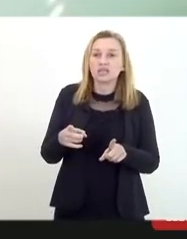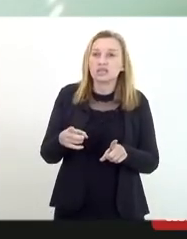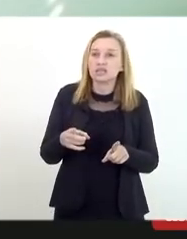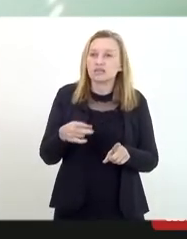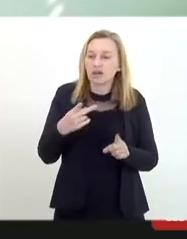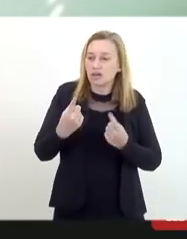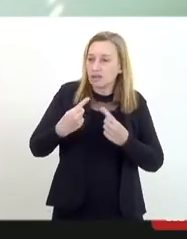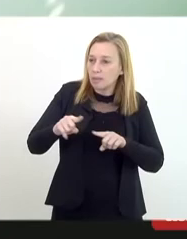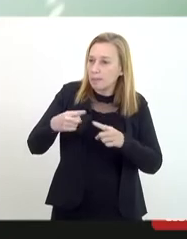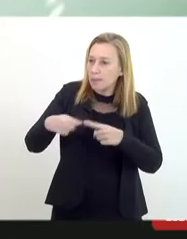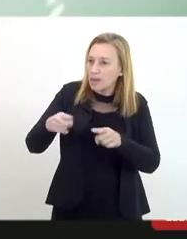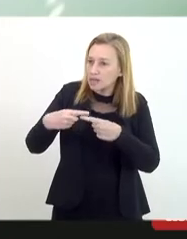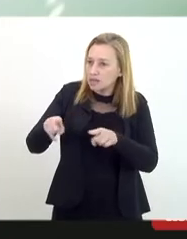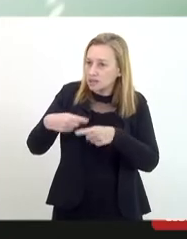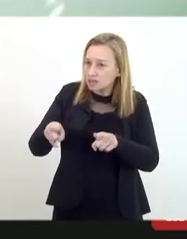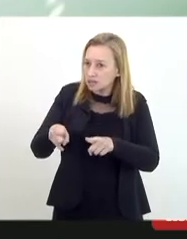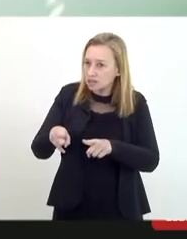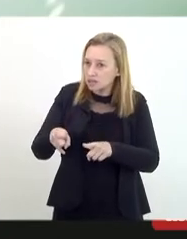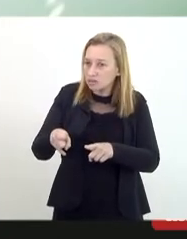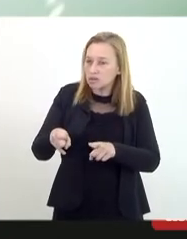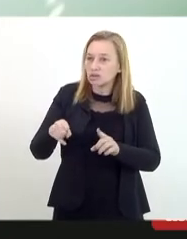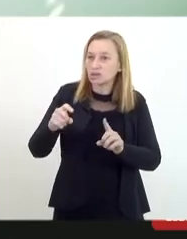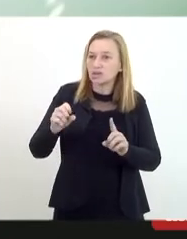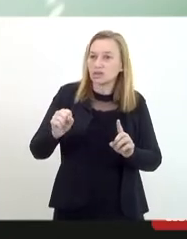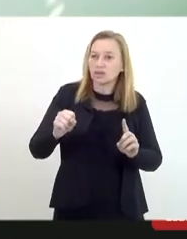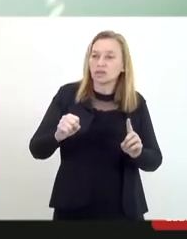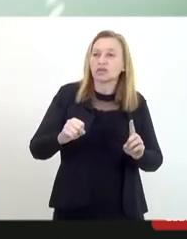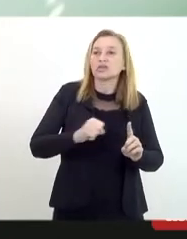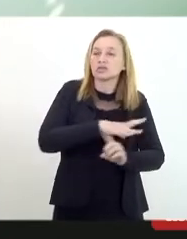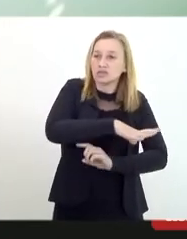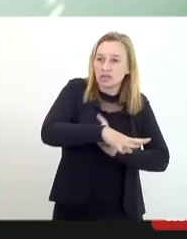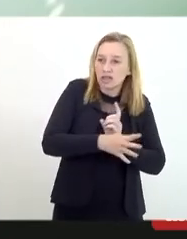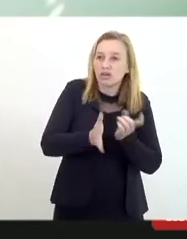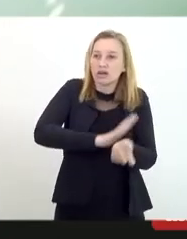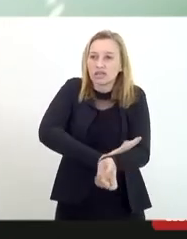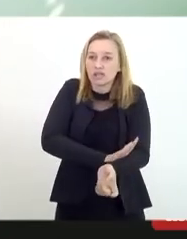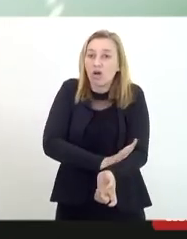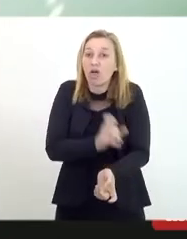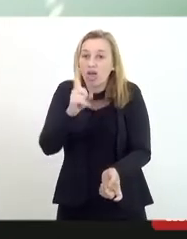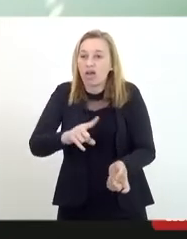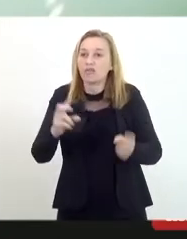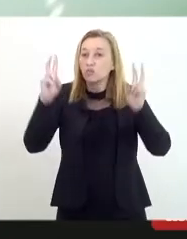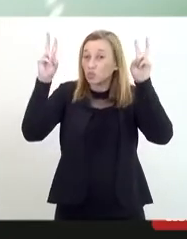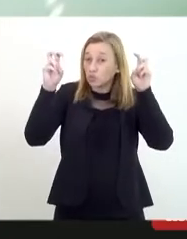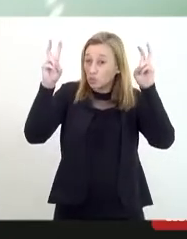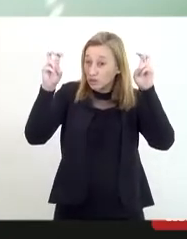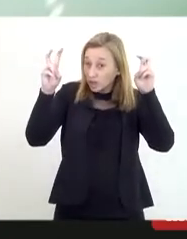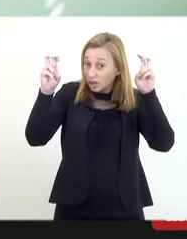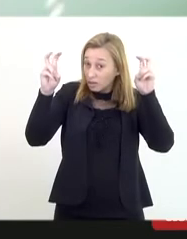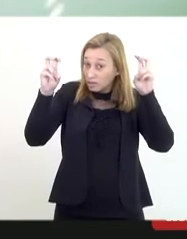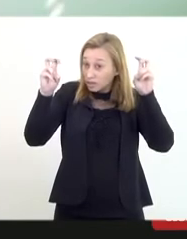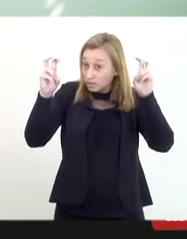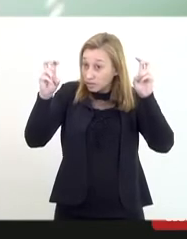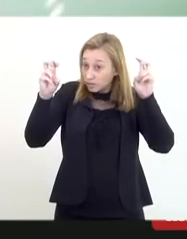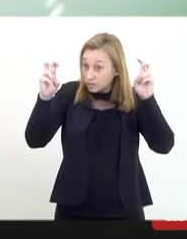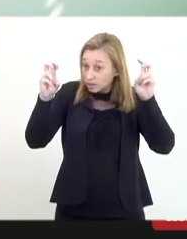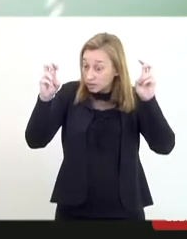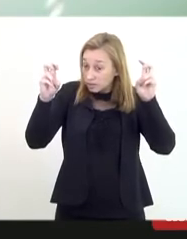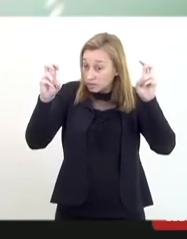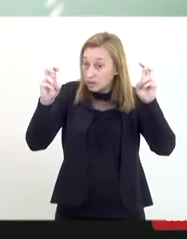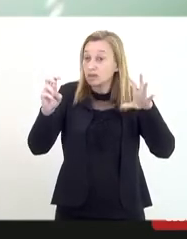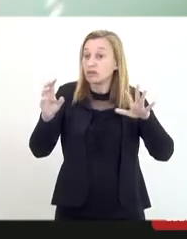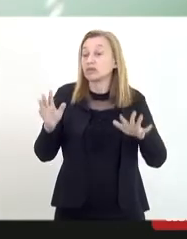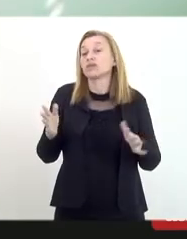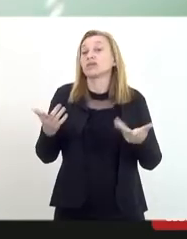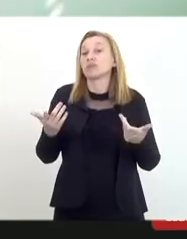perseguição tem uma conotação social, racial, eu acho que é um termo muito pertinente na exposição